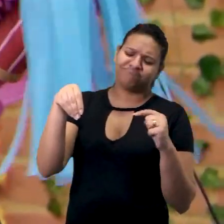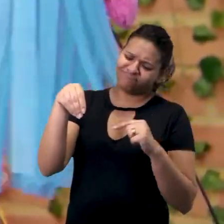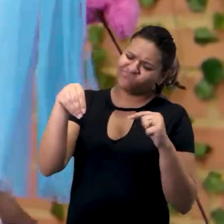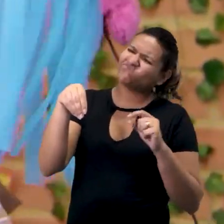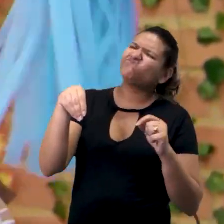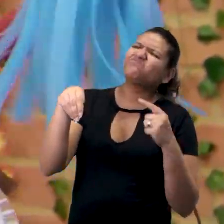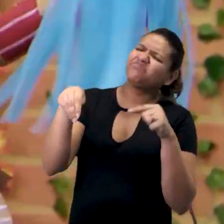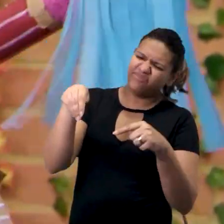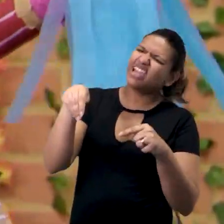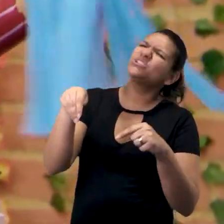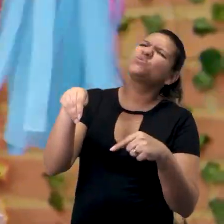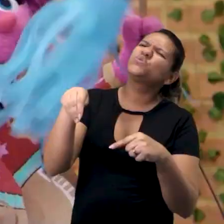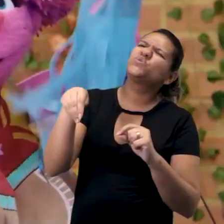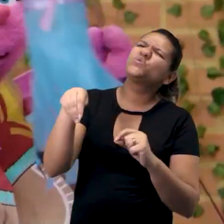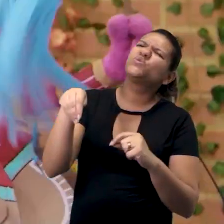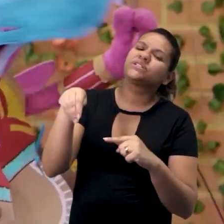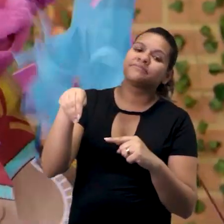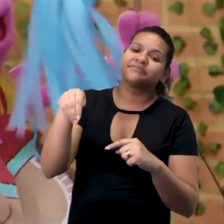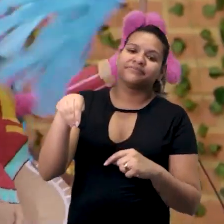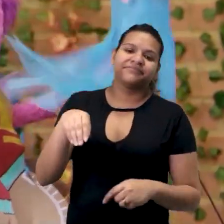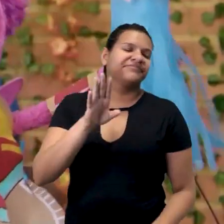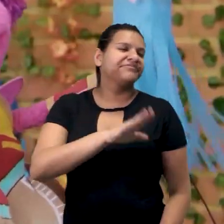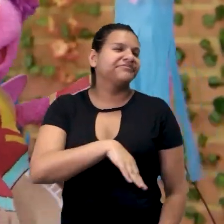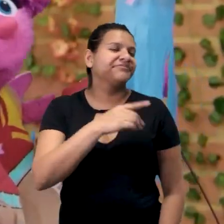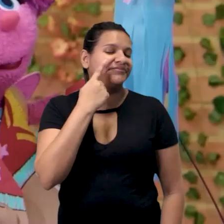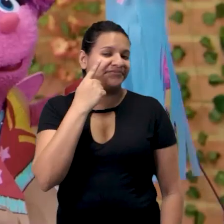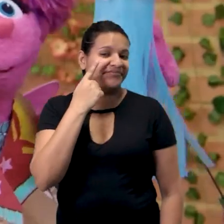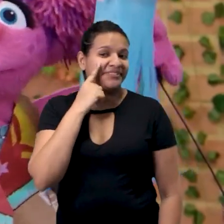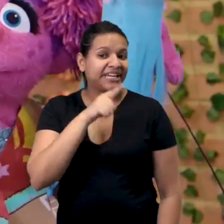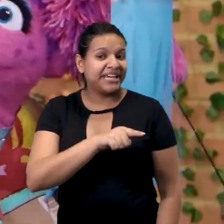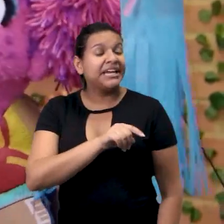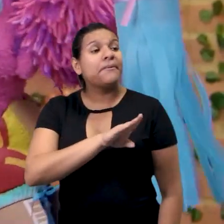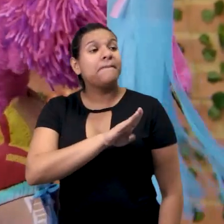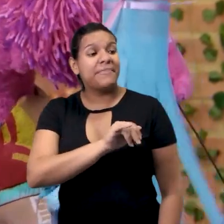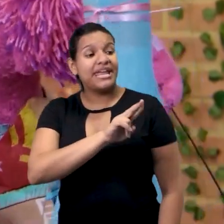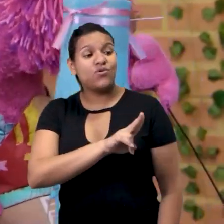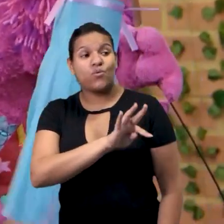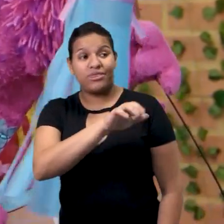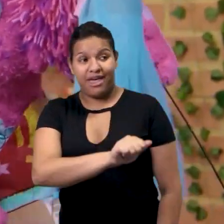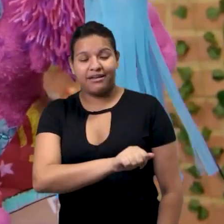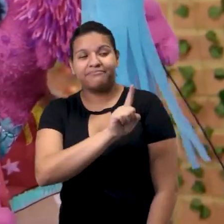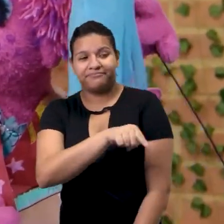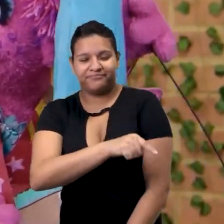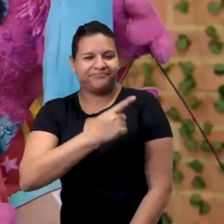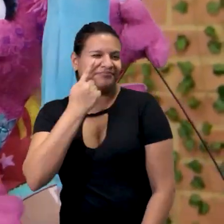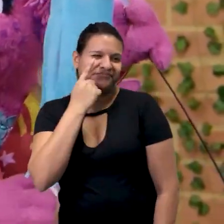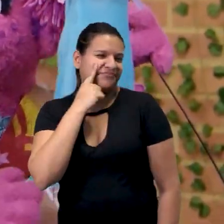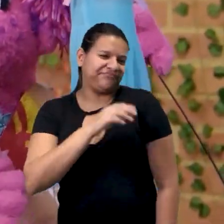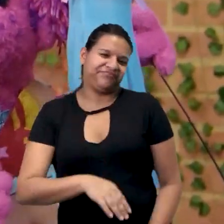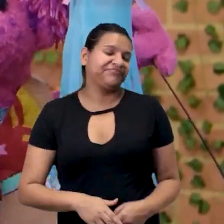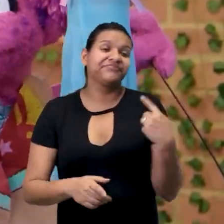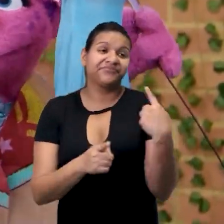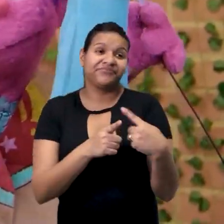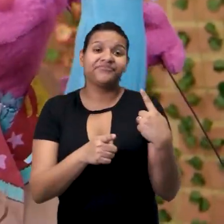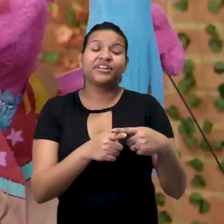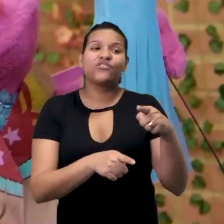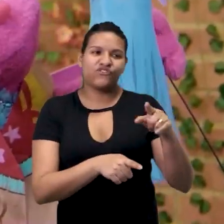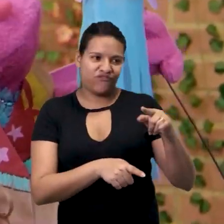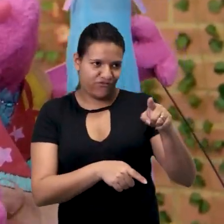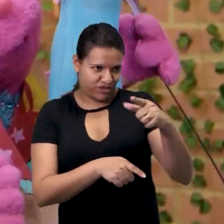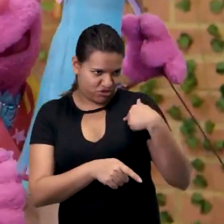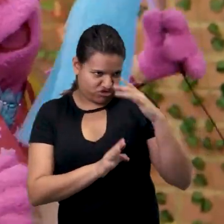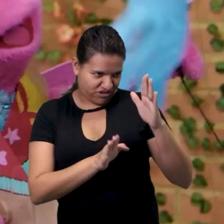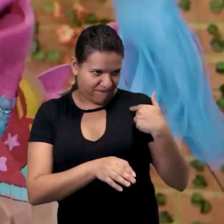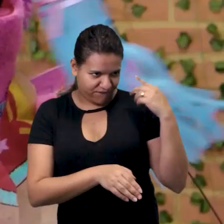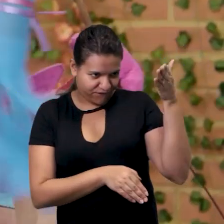uma... O que é isso? Ah! Biruta! Lola foi uma vez no aeroporto e a mãe da Lola mostrou pra que servem as